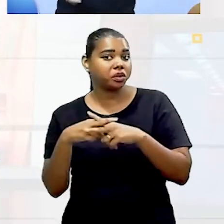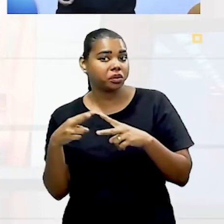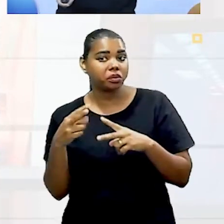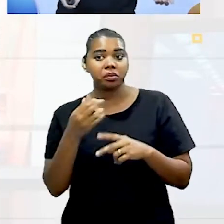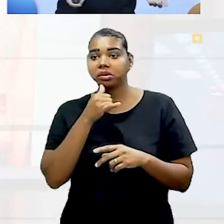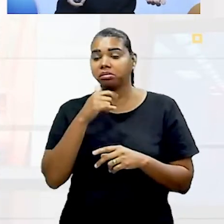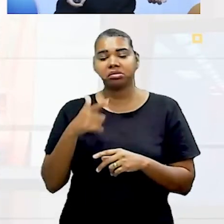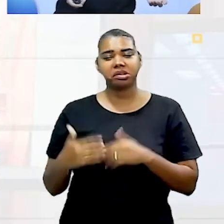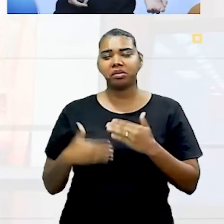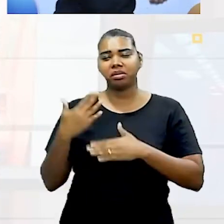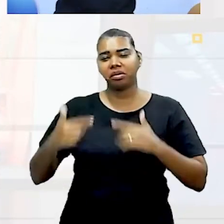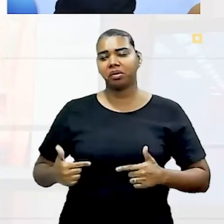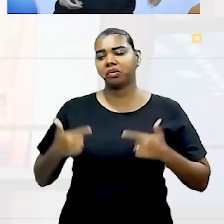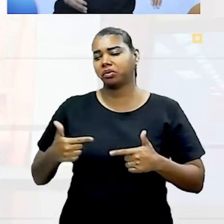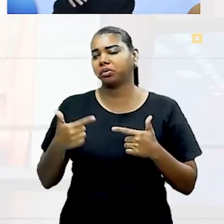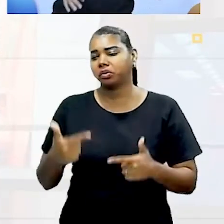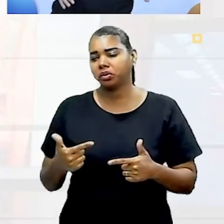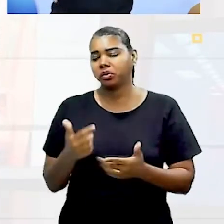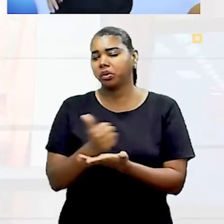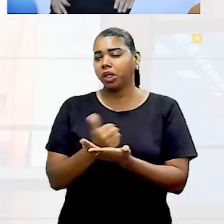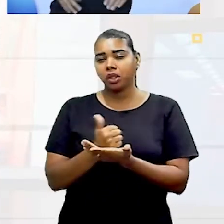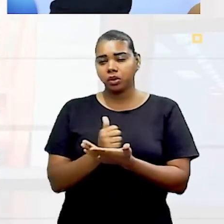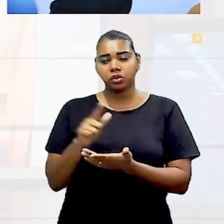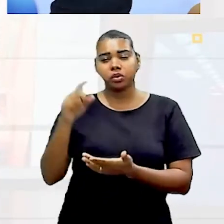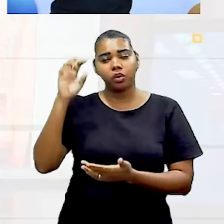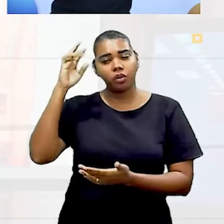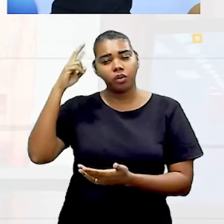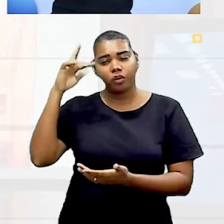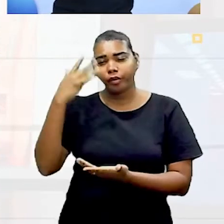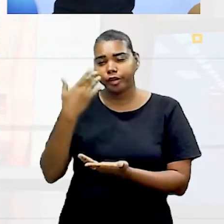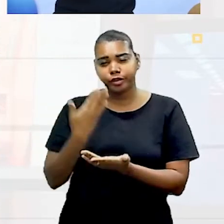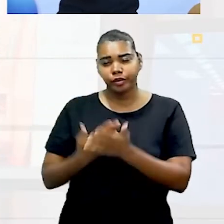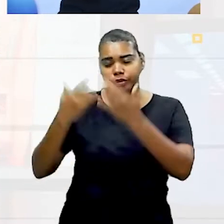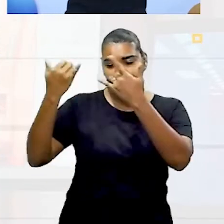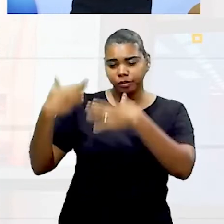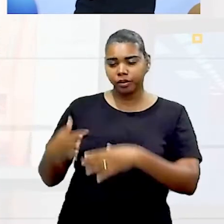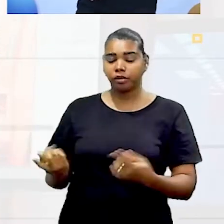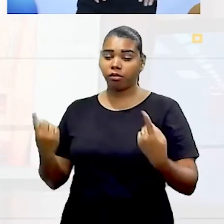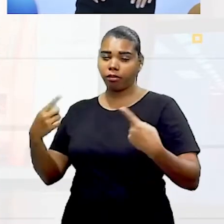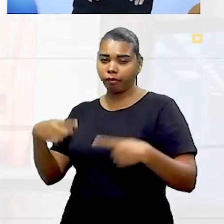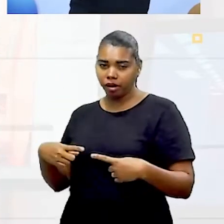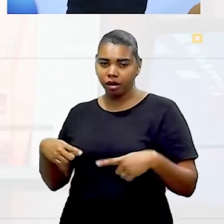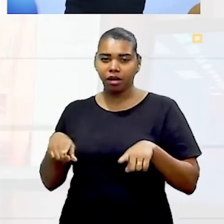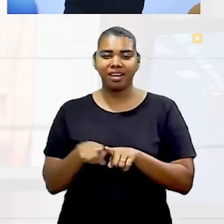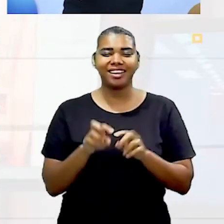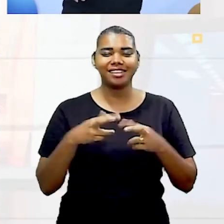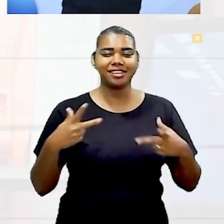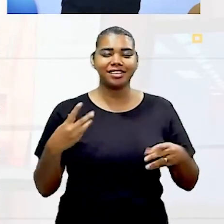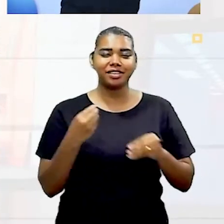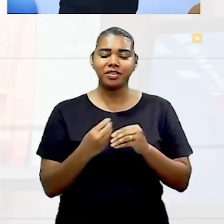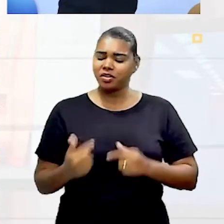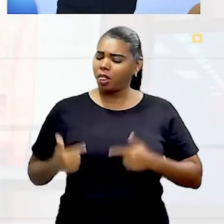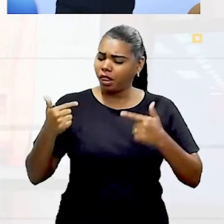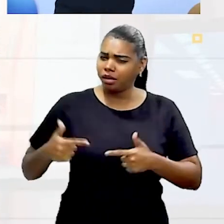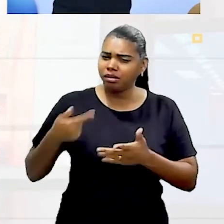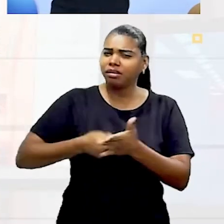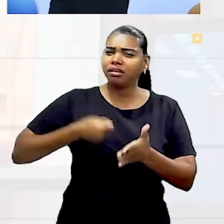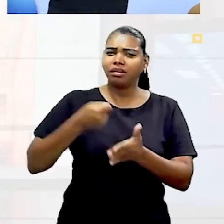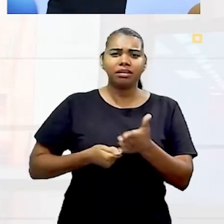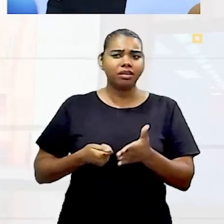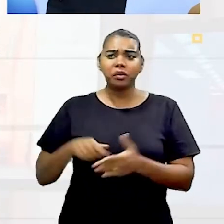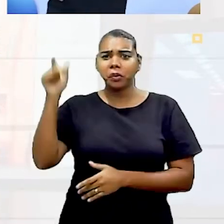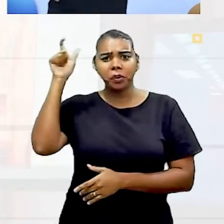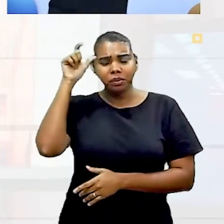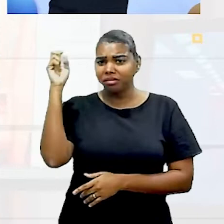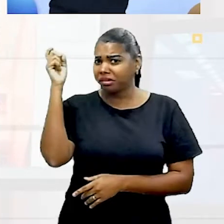não evolui em si. Então, você só vai ter uma progressão de história, tipo Mortal Kombat. Você só luta, luta, e cada vez o inimigo vai ficar